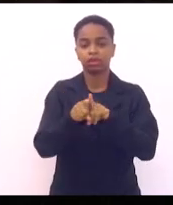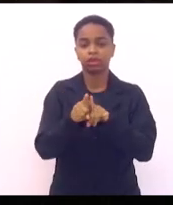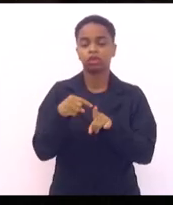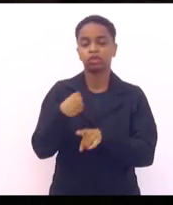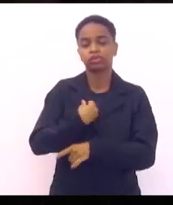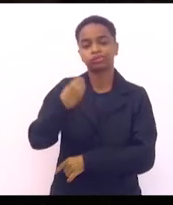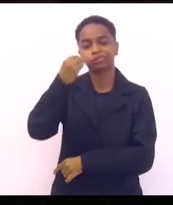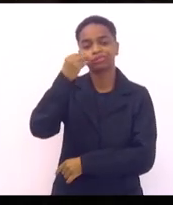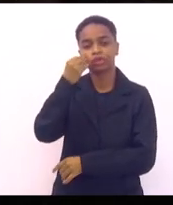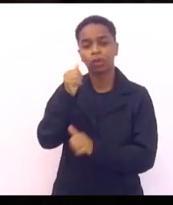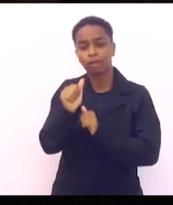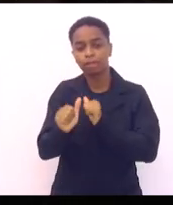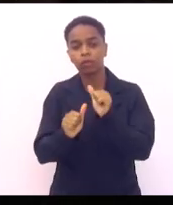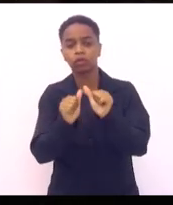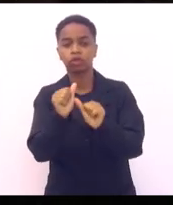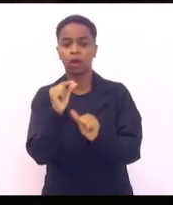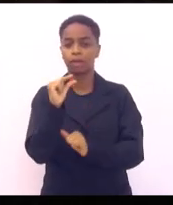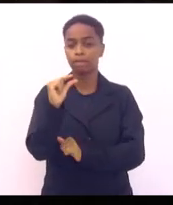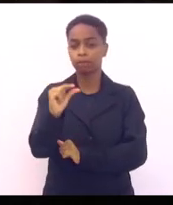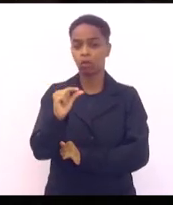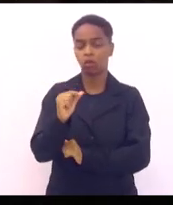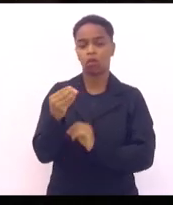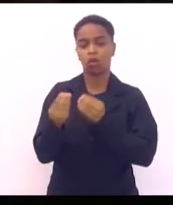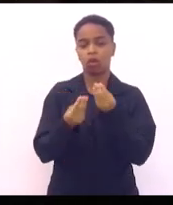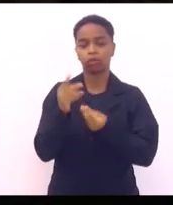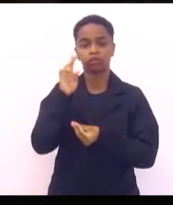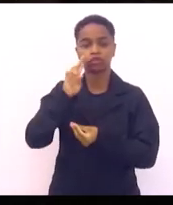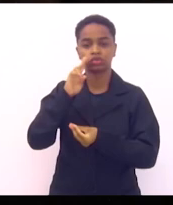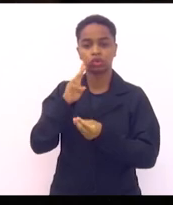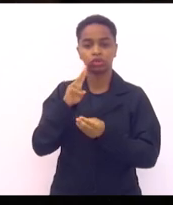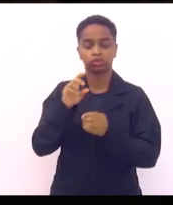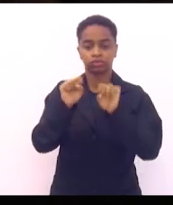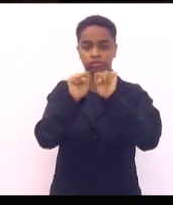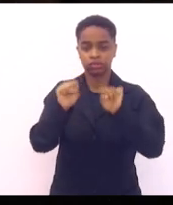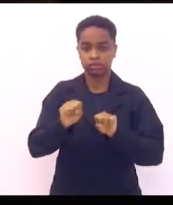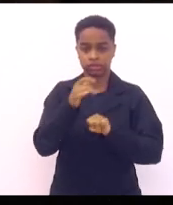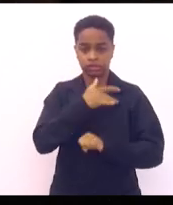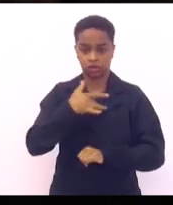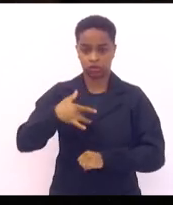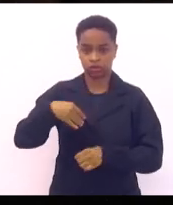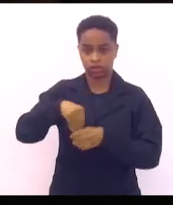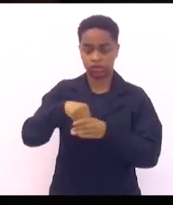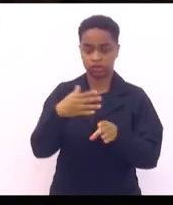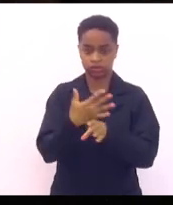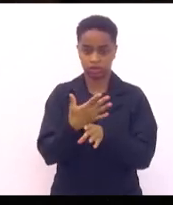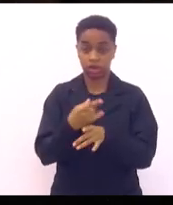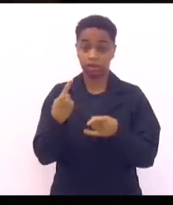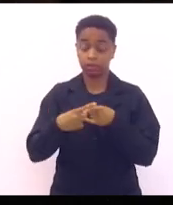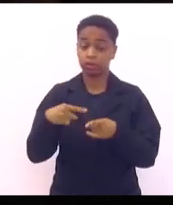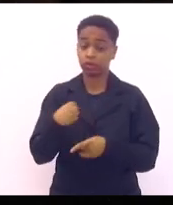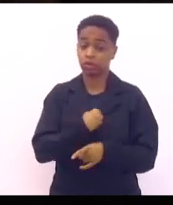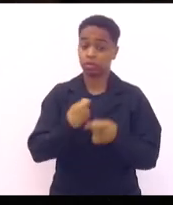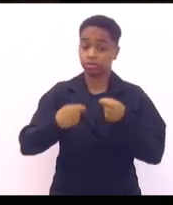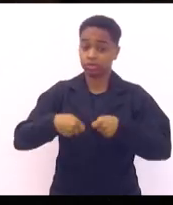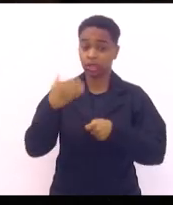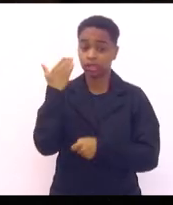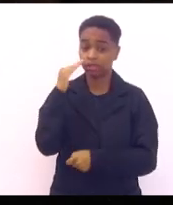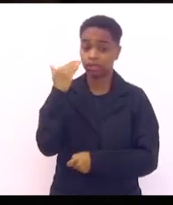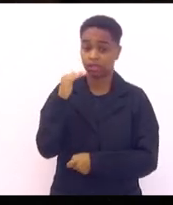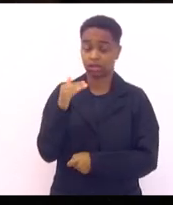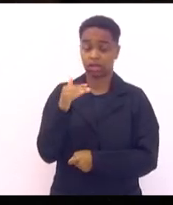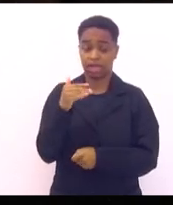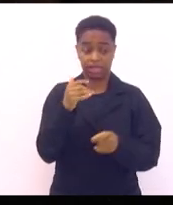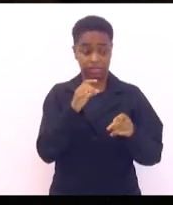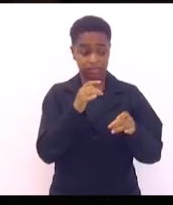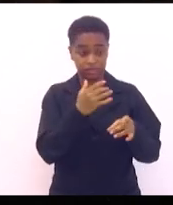mudando um pouco a história do sistema de saúde dos municípios. A gente tem que entender que o município ele